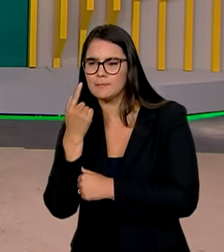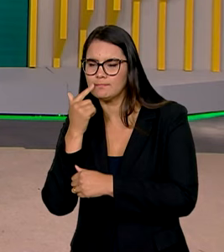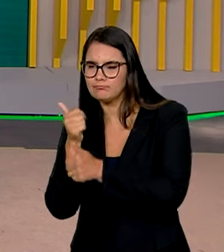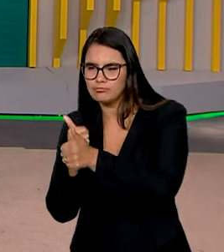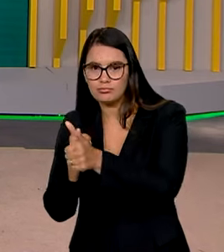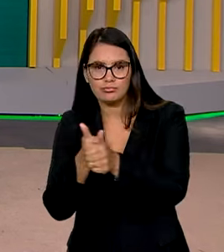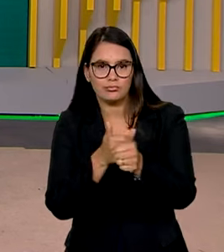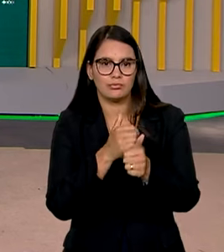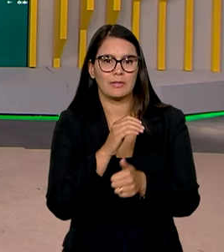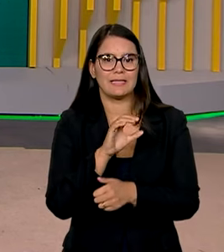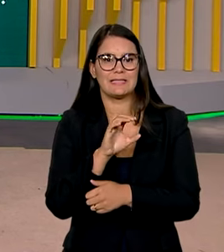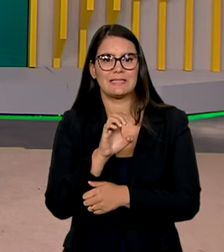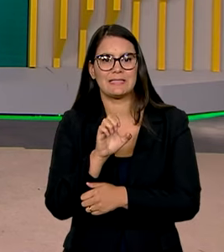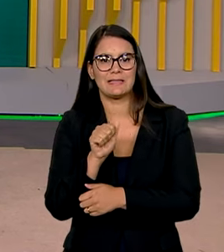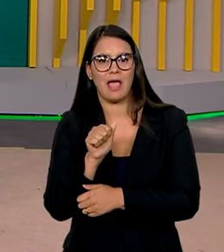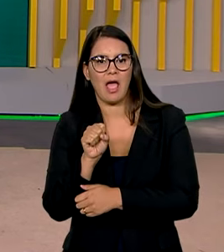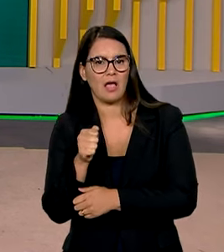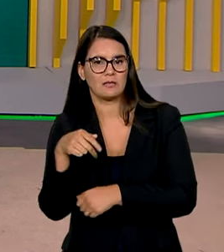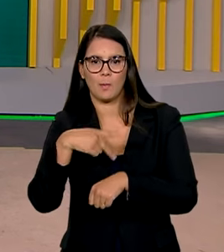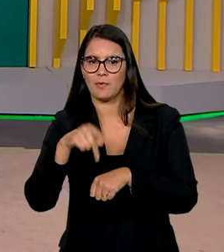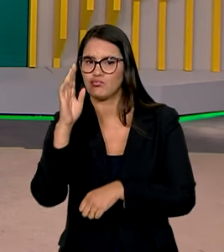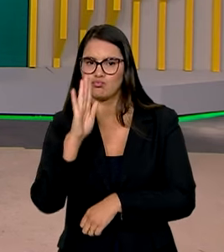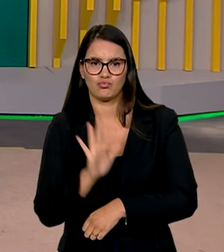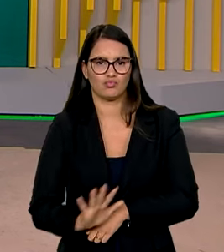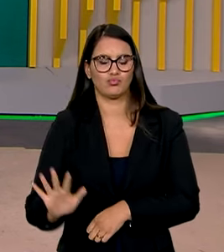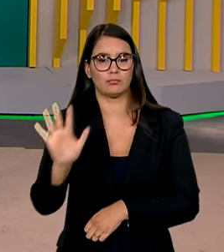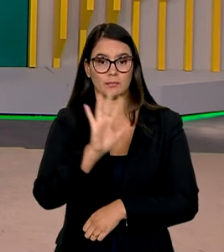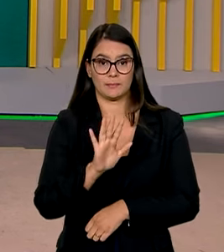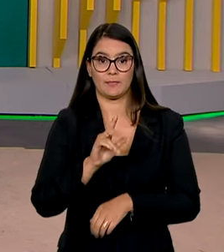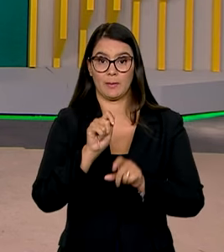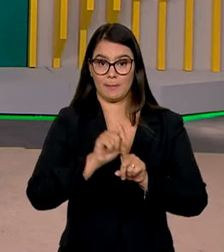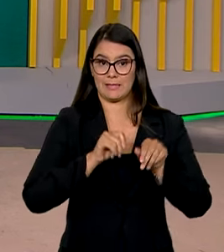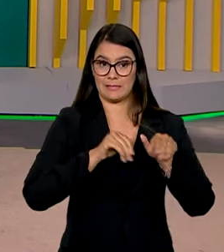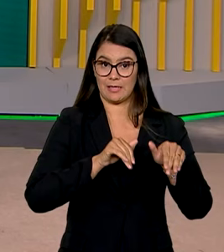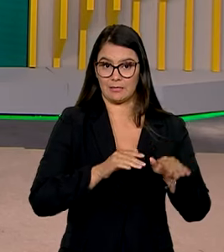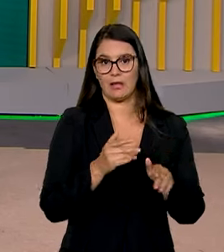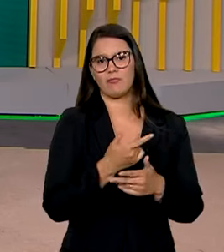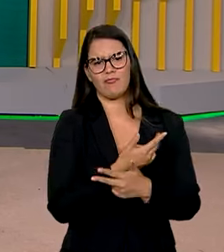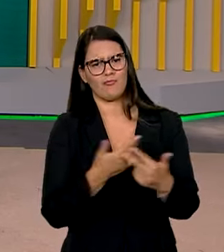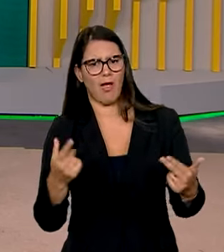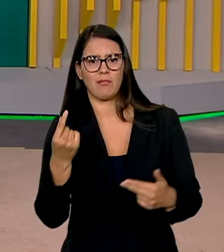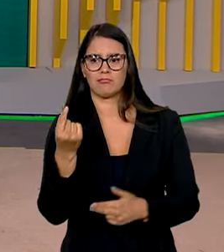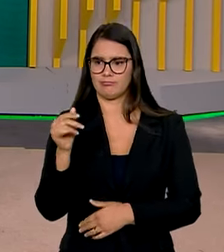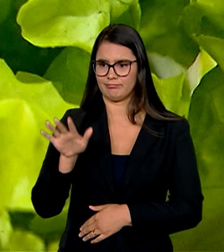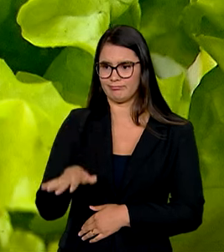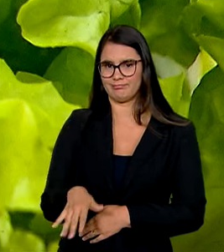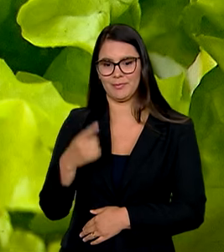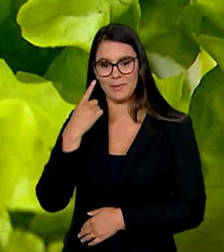ceasas de todo o país. E em setembro, vários produtos registraram queda nos preços. Veja na reportagem.